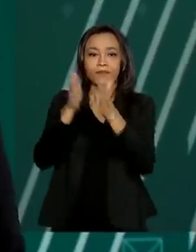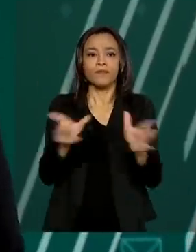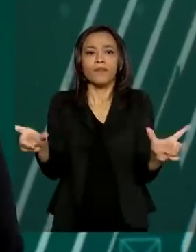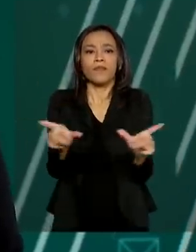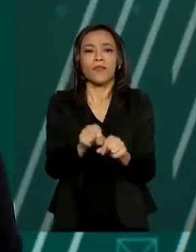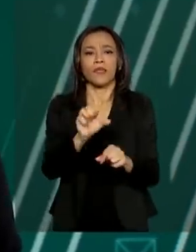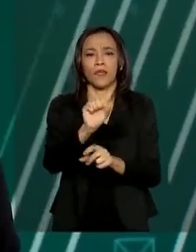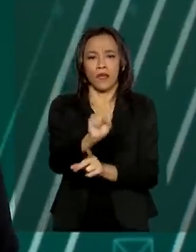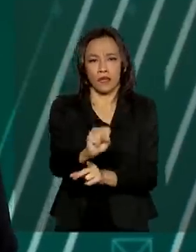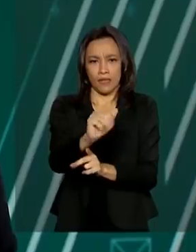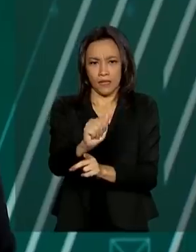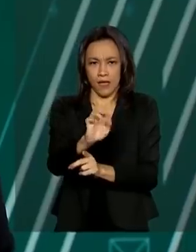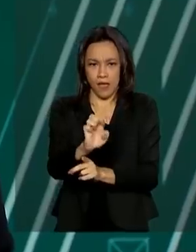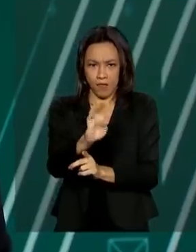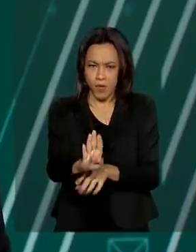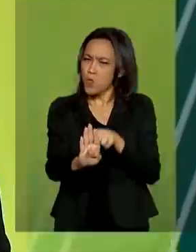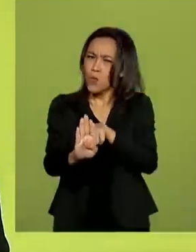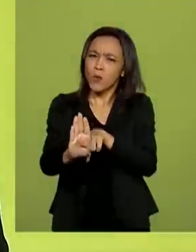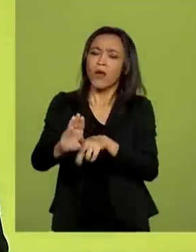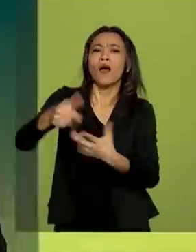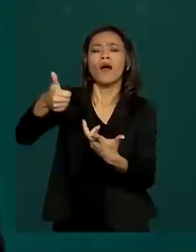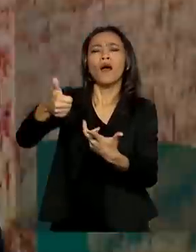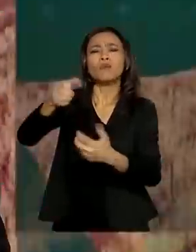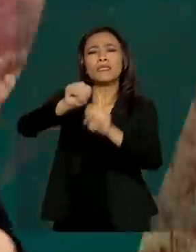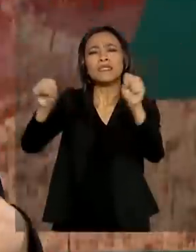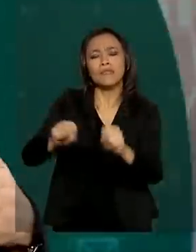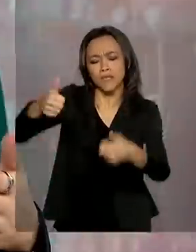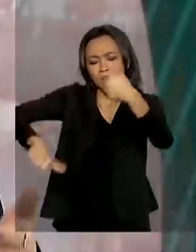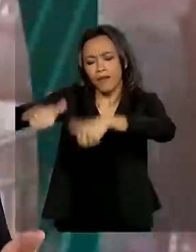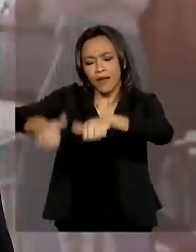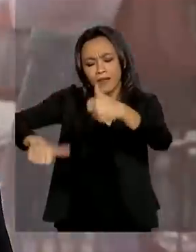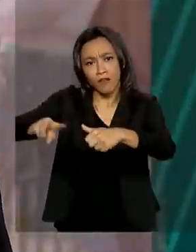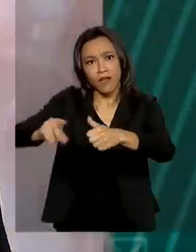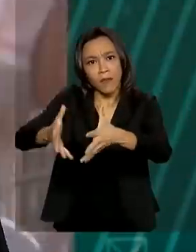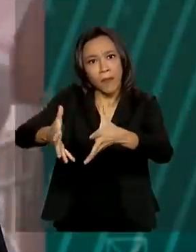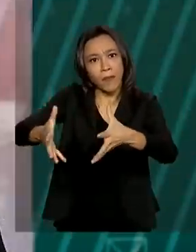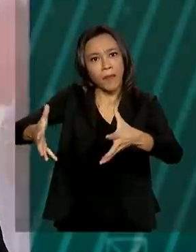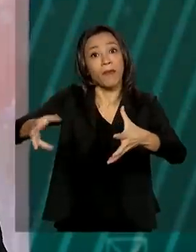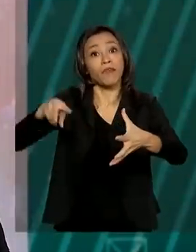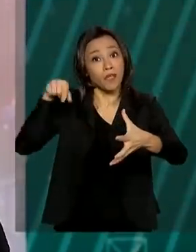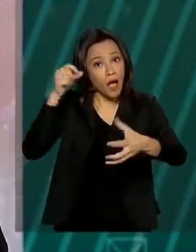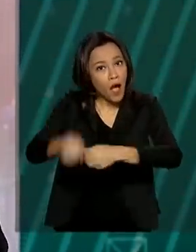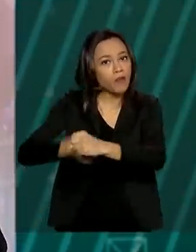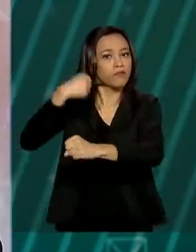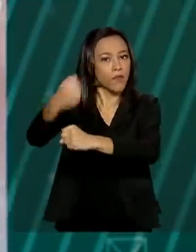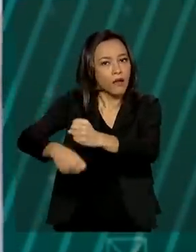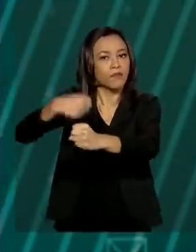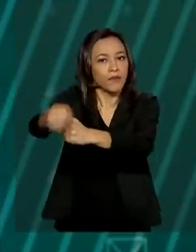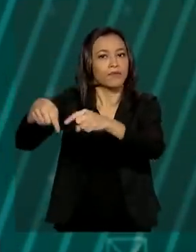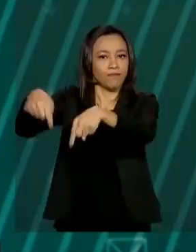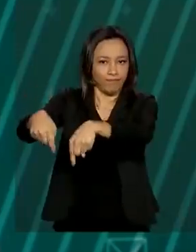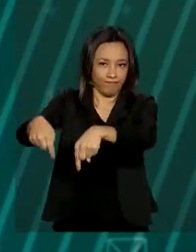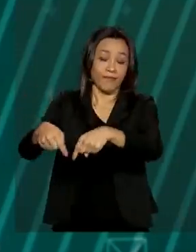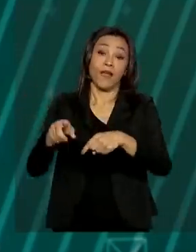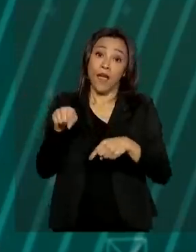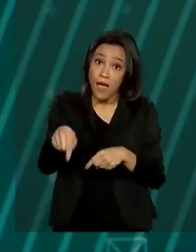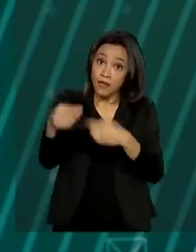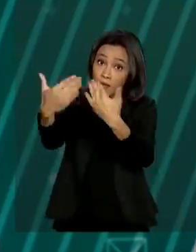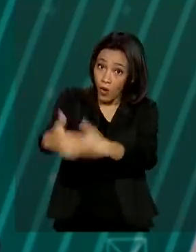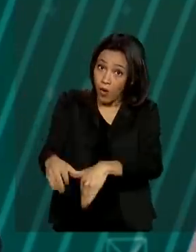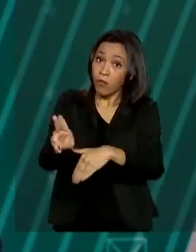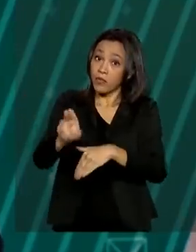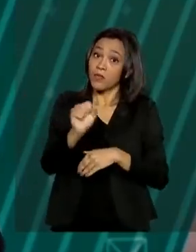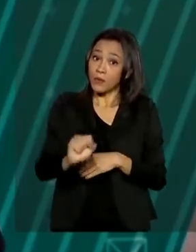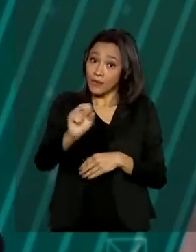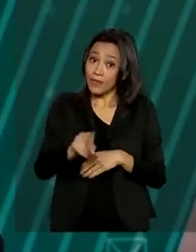Sistema de Avaliação da Educação Básica, será ampliado e passará a ser anual. Além disso, a prova poderá ser usada como